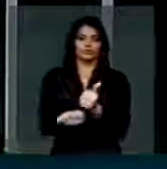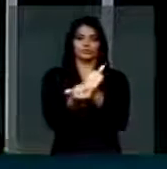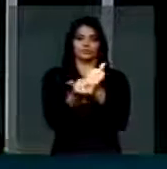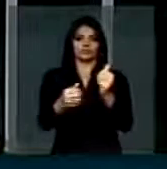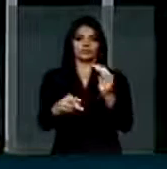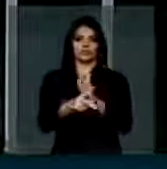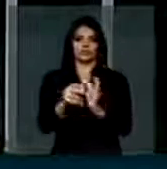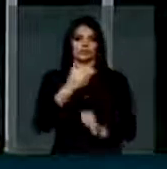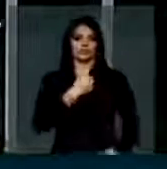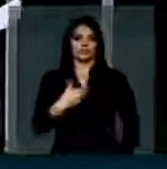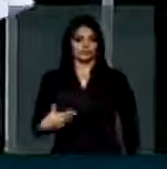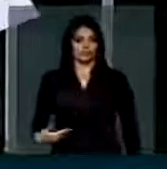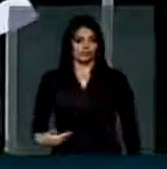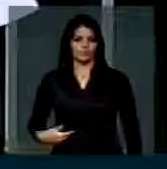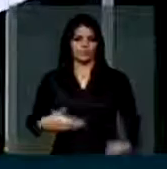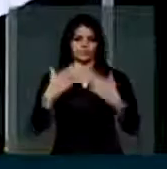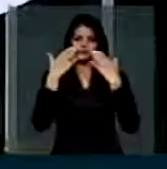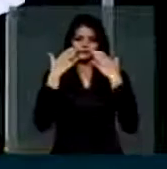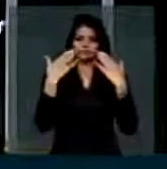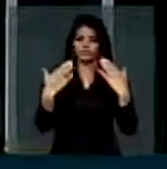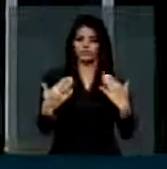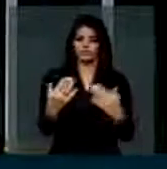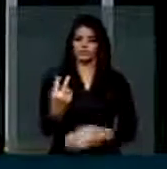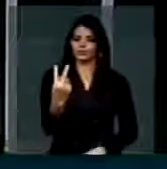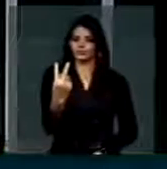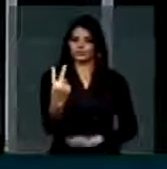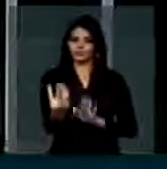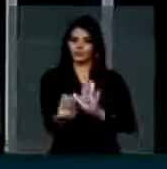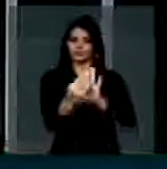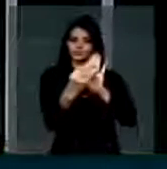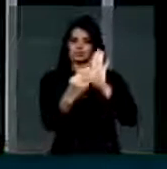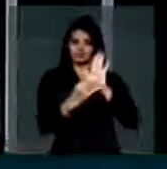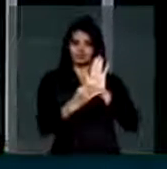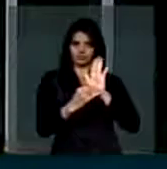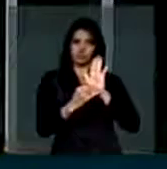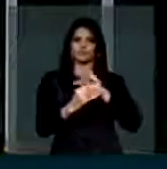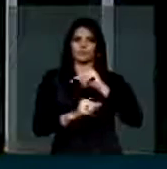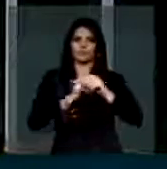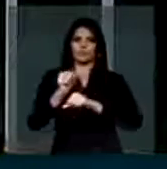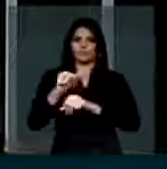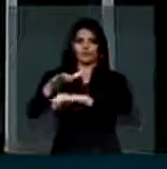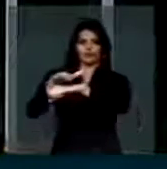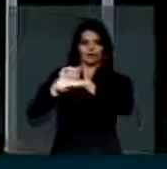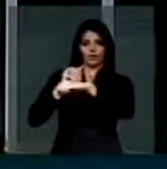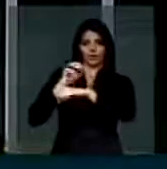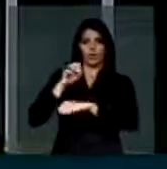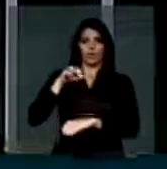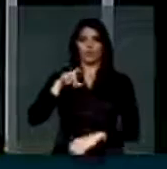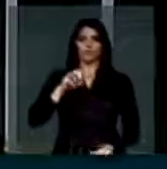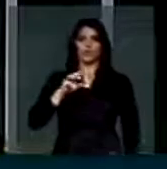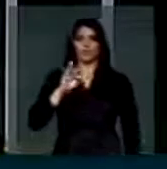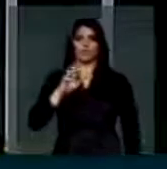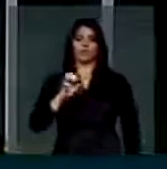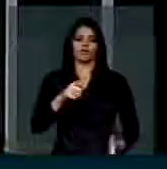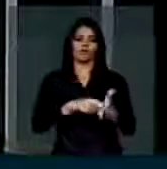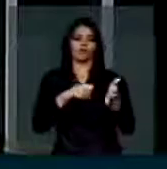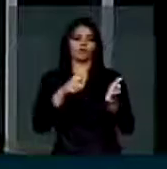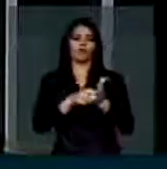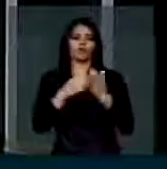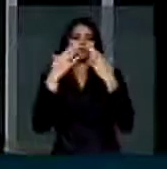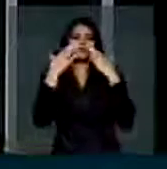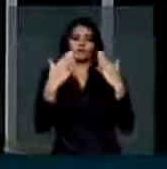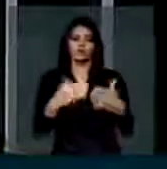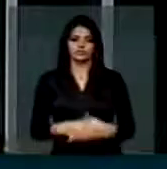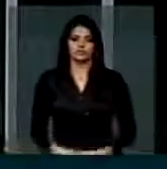do governo, ele apresentou duas emendas. Me chamou e disse, ah, deputado Honolfo, está uma exigência que apresente duas